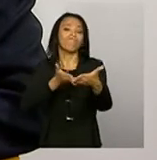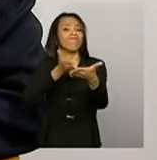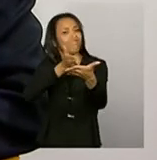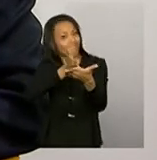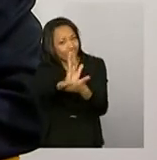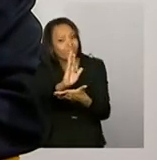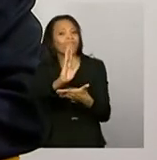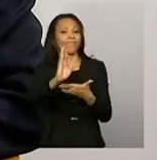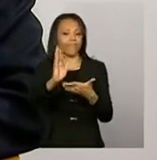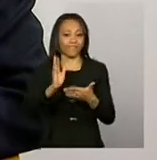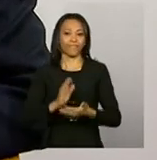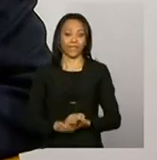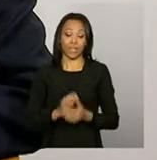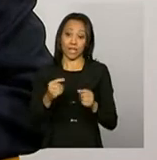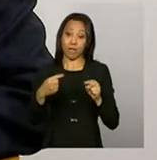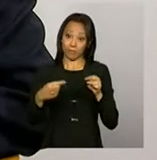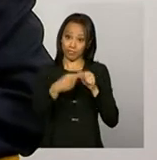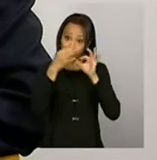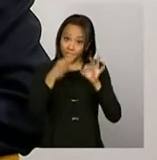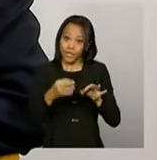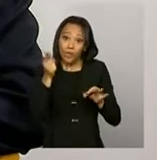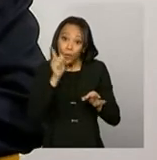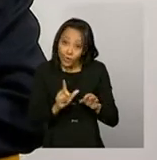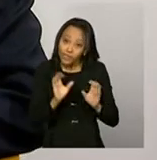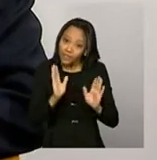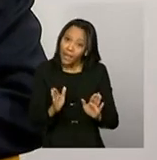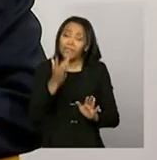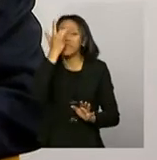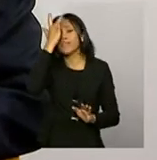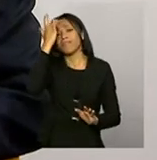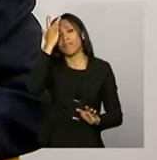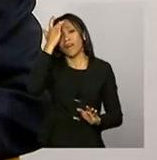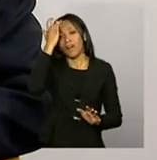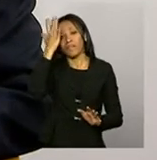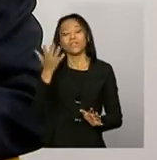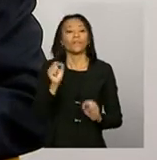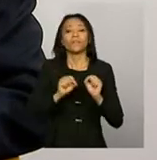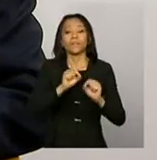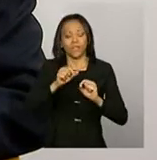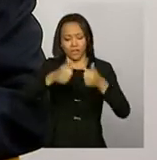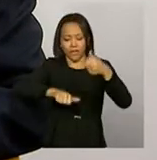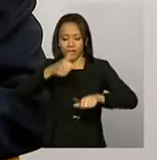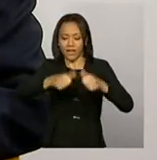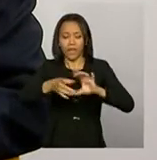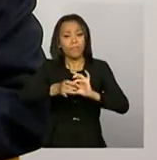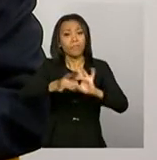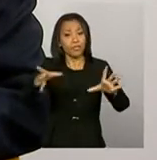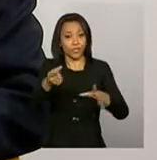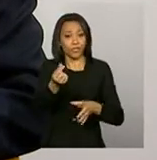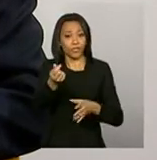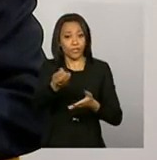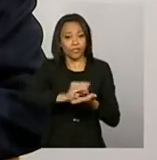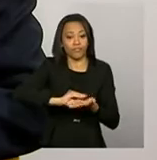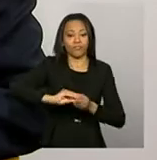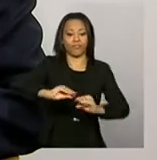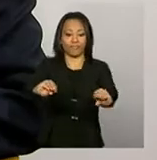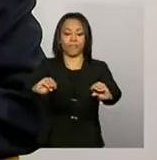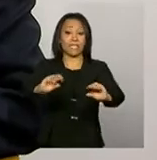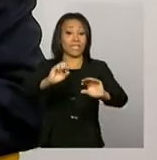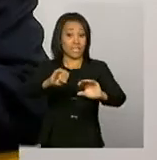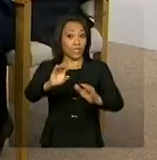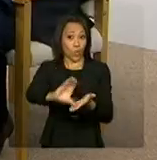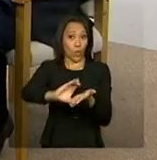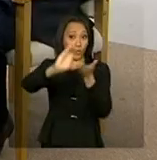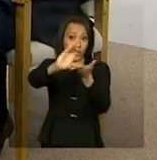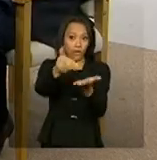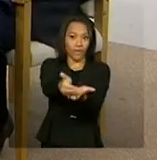gestão do programa. Porque, feito isso, vai facilitar e muito na hora de fazer a análise e a deliberação das contas. Porque se o Conselho,